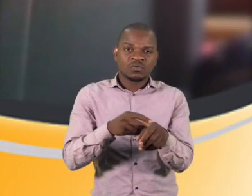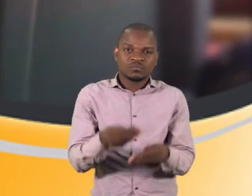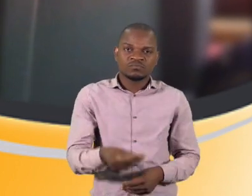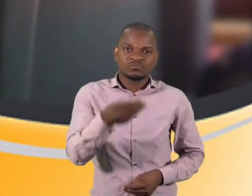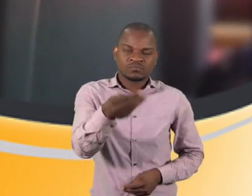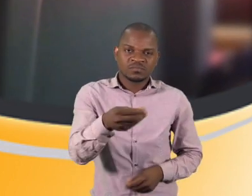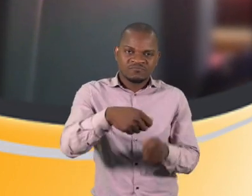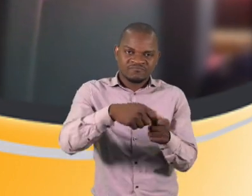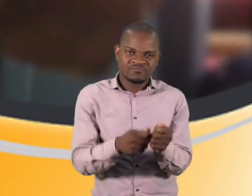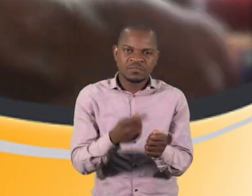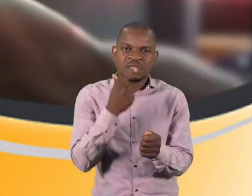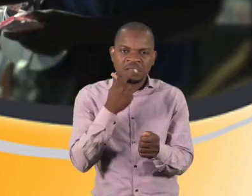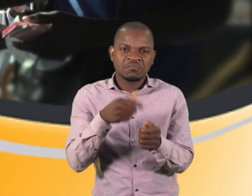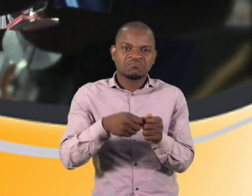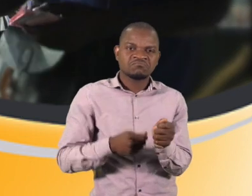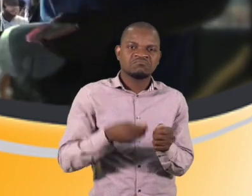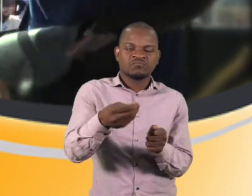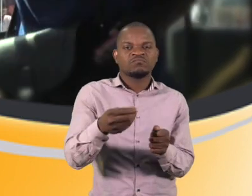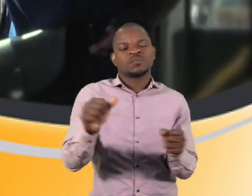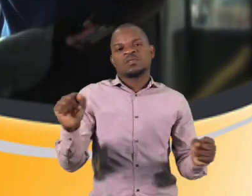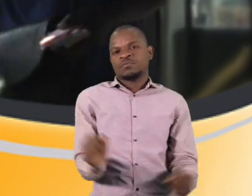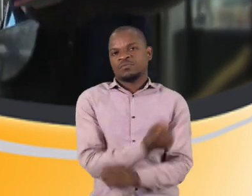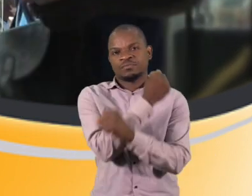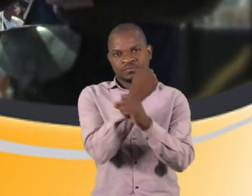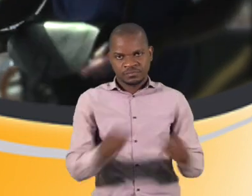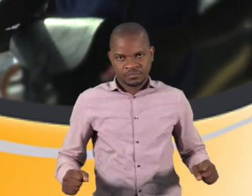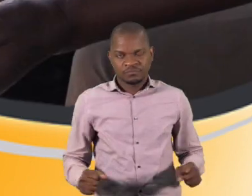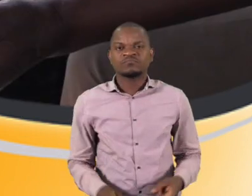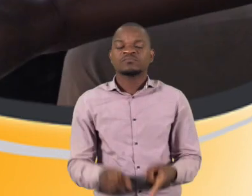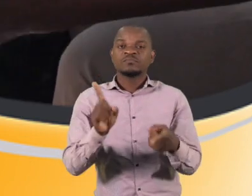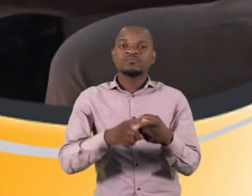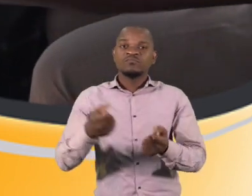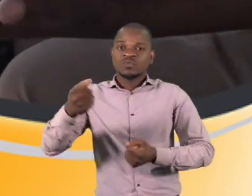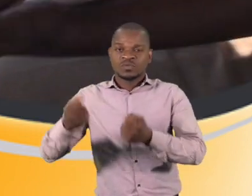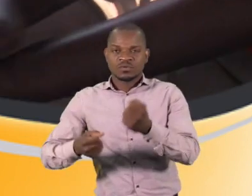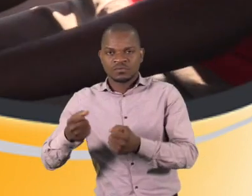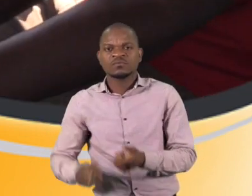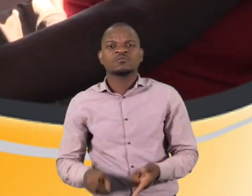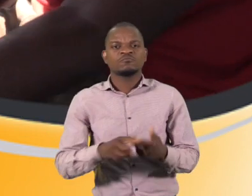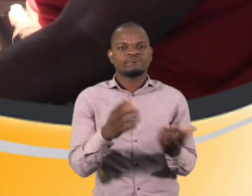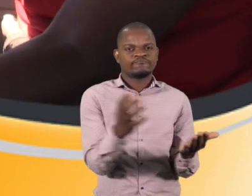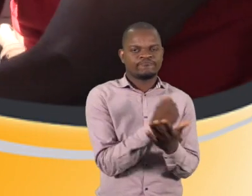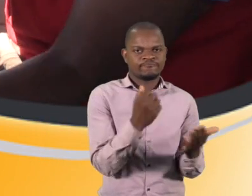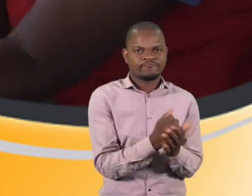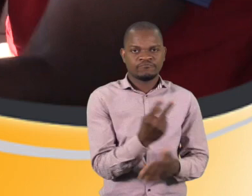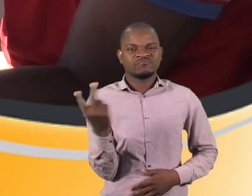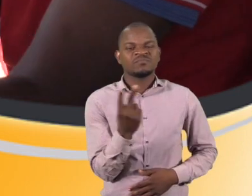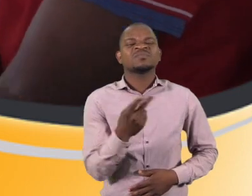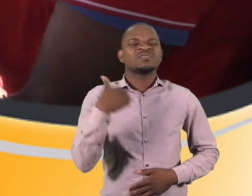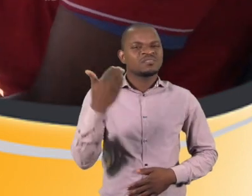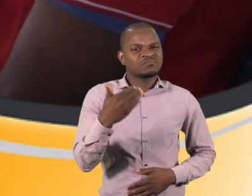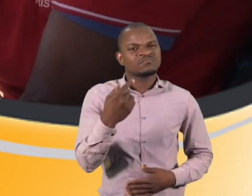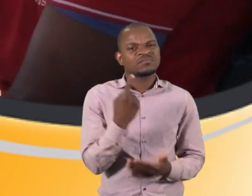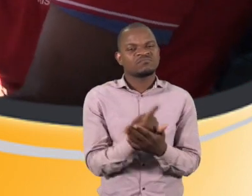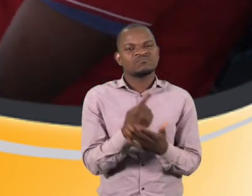nos dedos, na entrega dos bilhetes e trocos aos passageiros. Os motoristas e os cobradores devem usar sempre